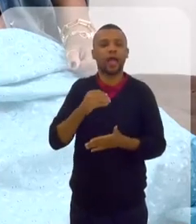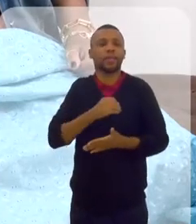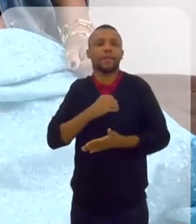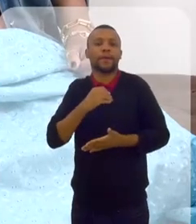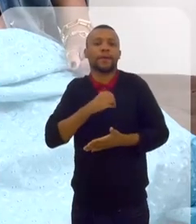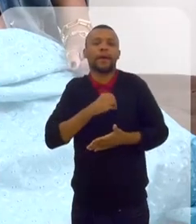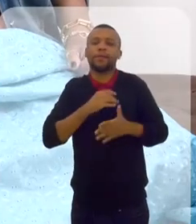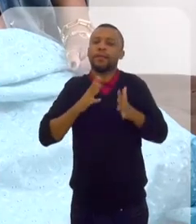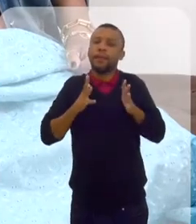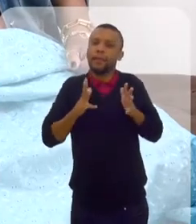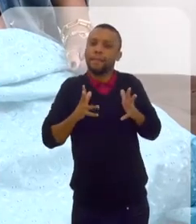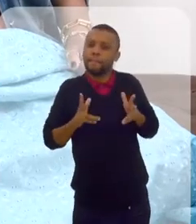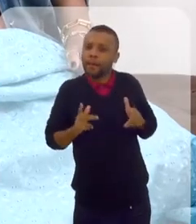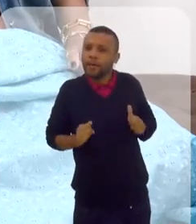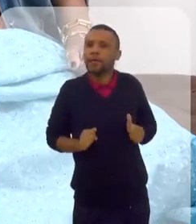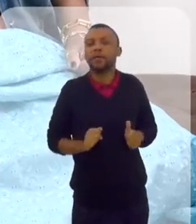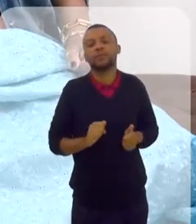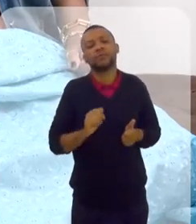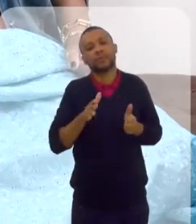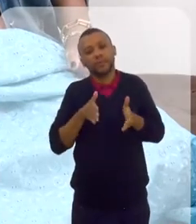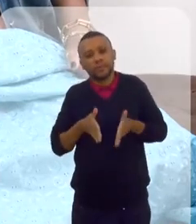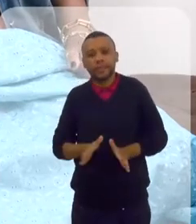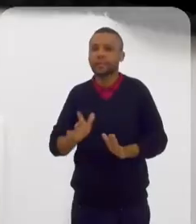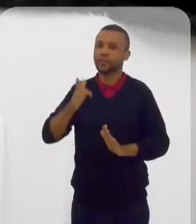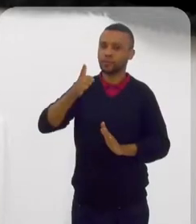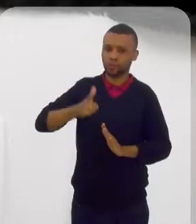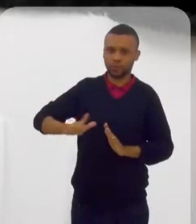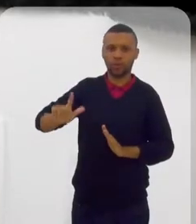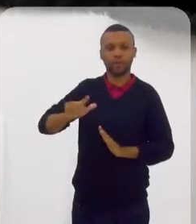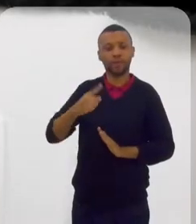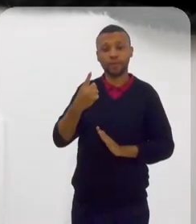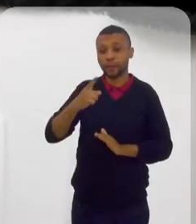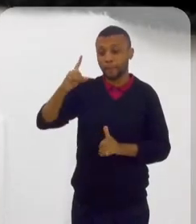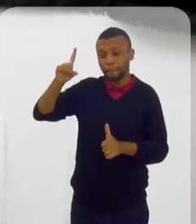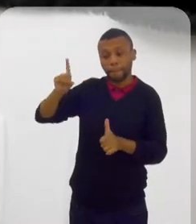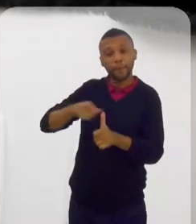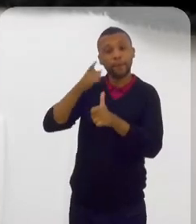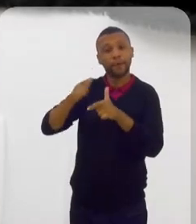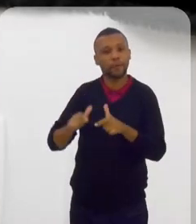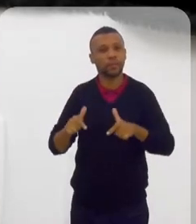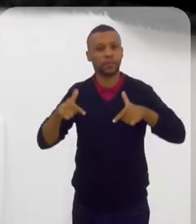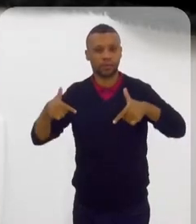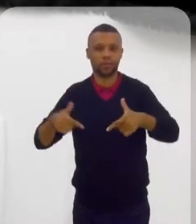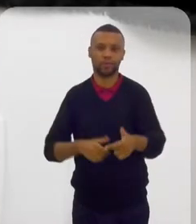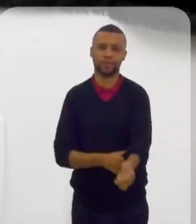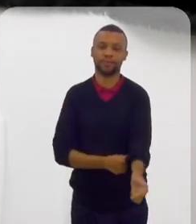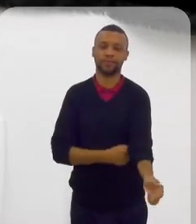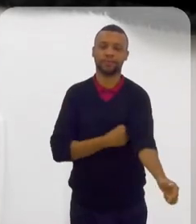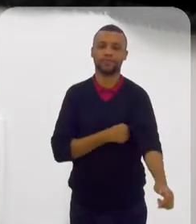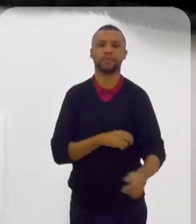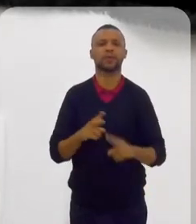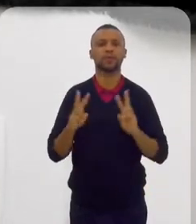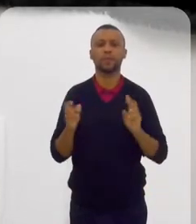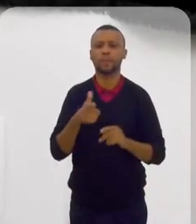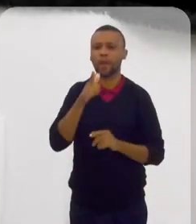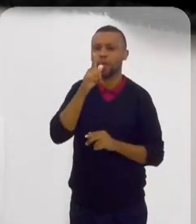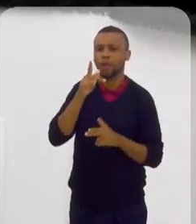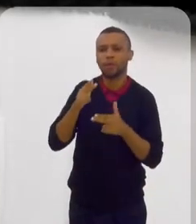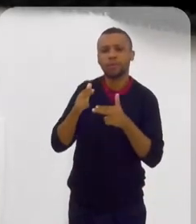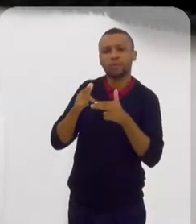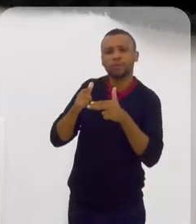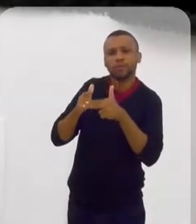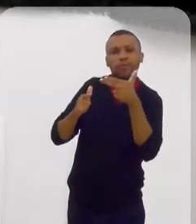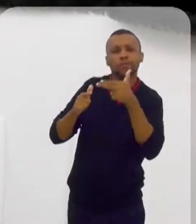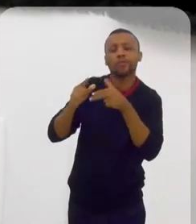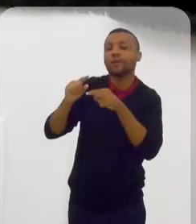pecados, você estaria nascendo novamente. Então, essa é uma das primeiras ações. Com relação à circuncisão, é uma coisa